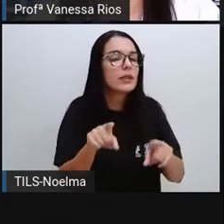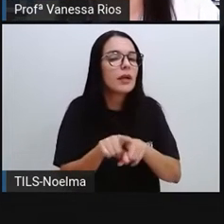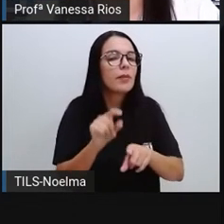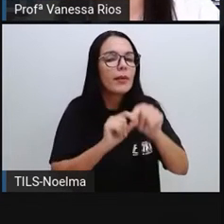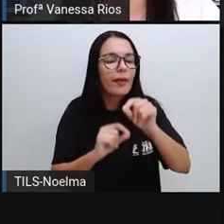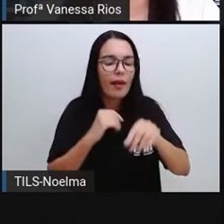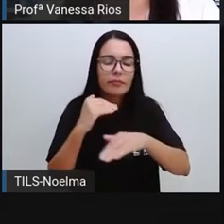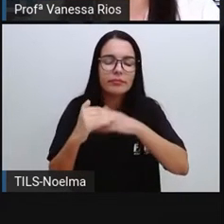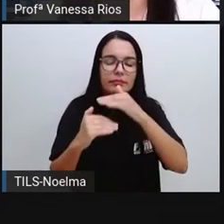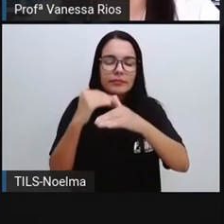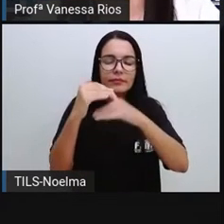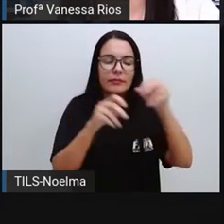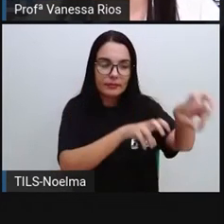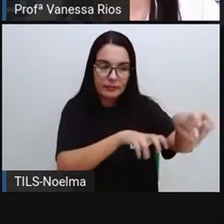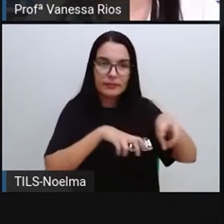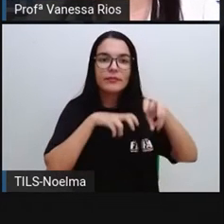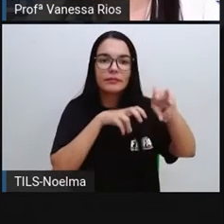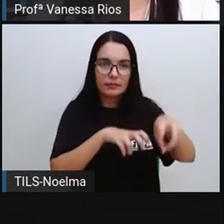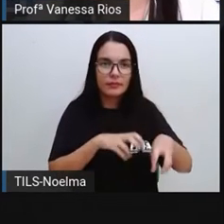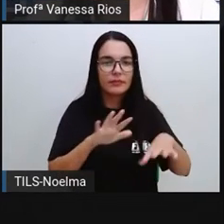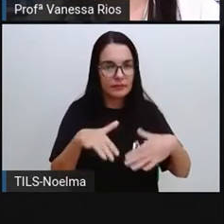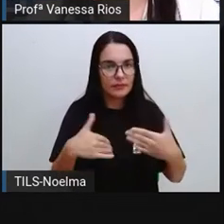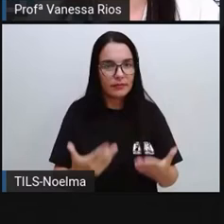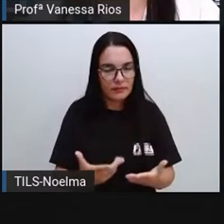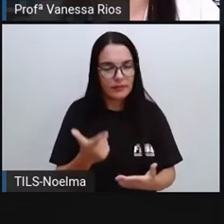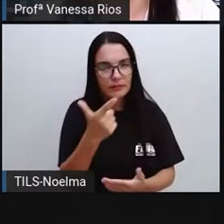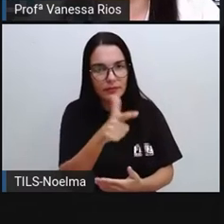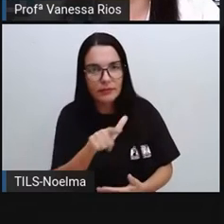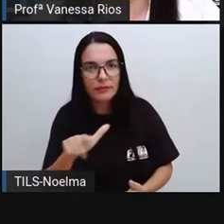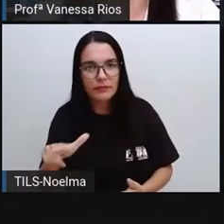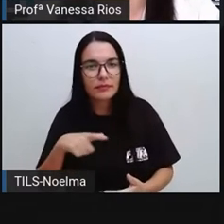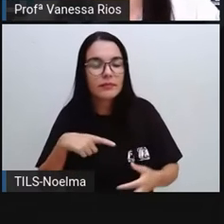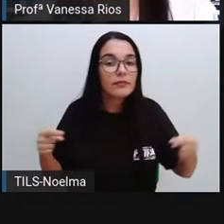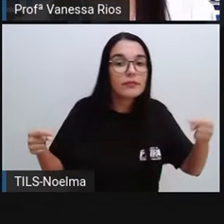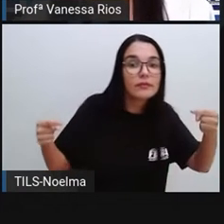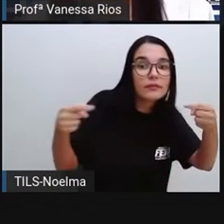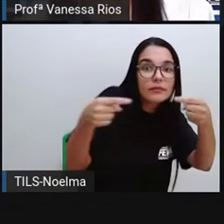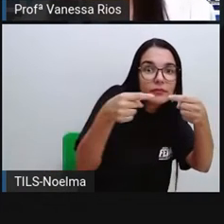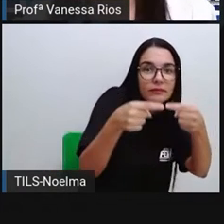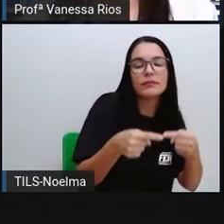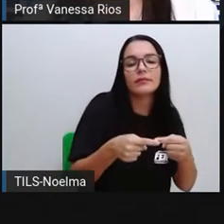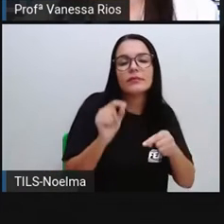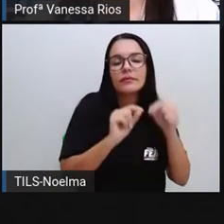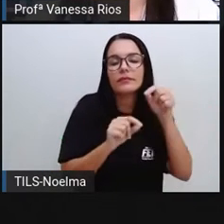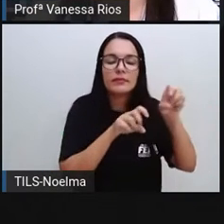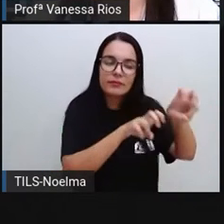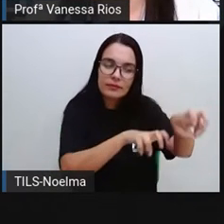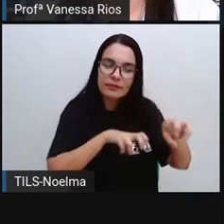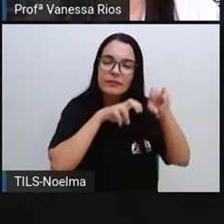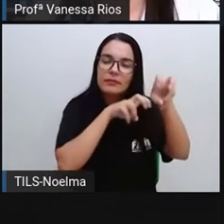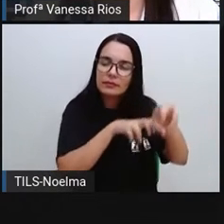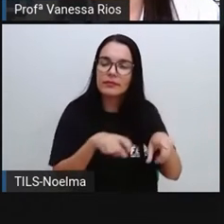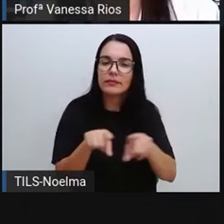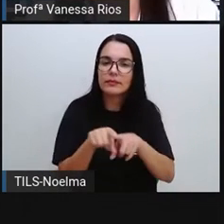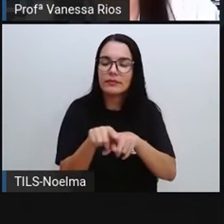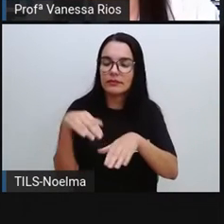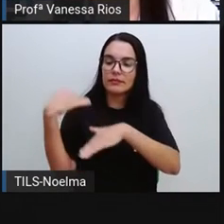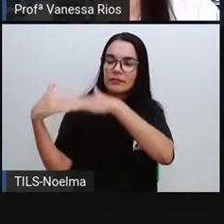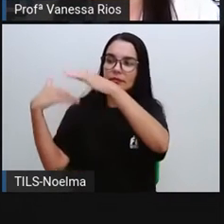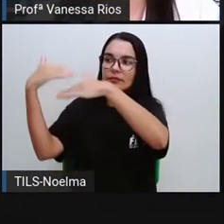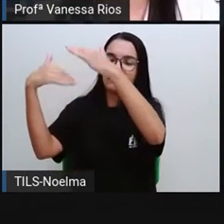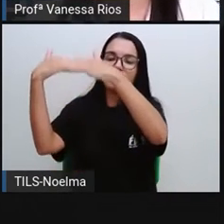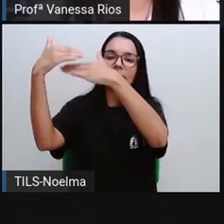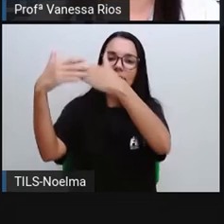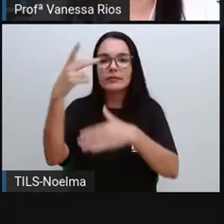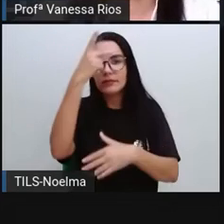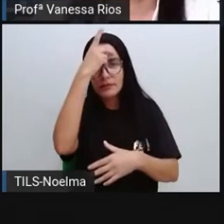o desenvolvimento da agricultura. E aí a gente faz novamente a ligação da agricultura com o processo de desenvolvimento